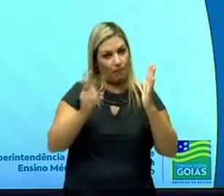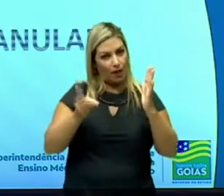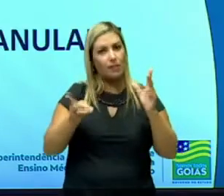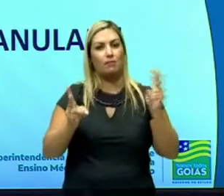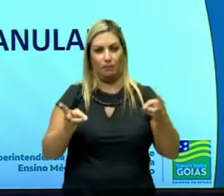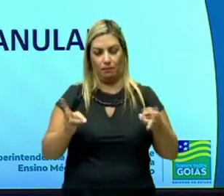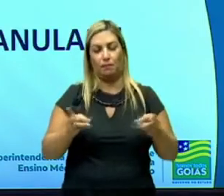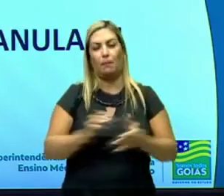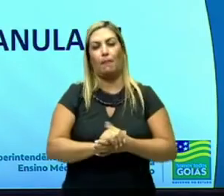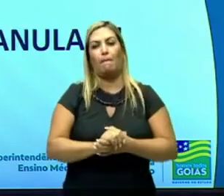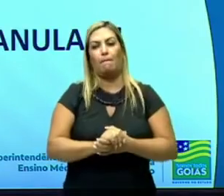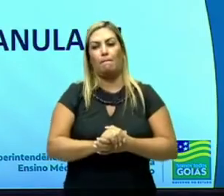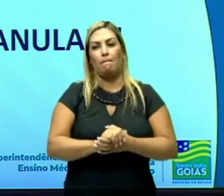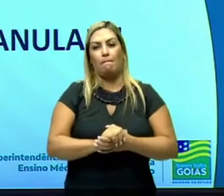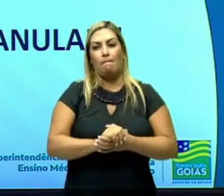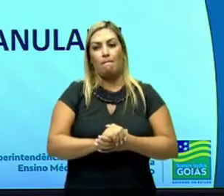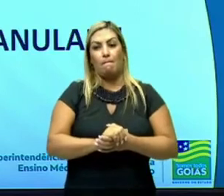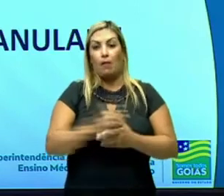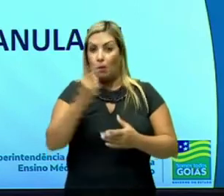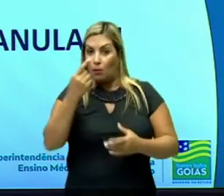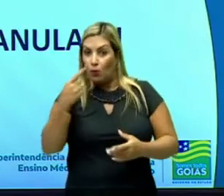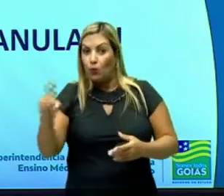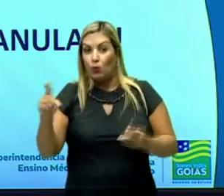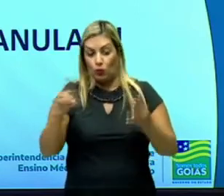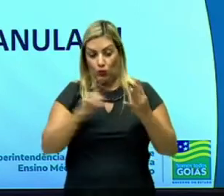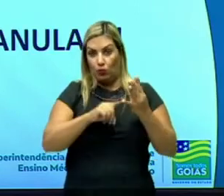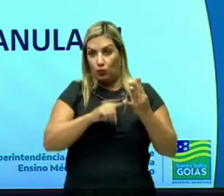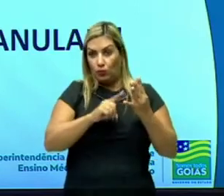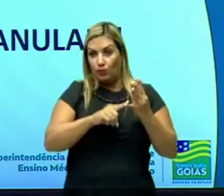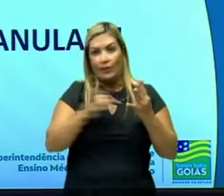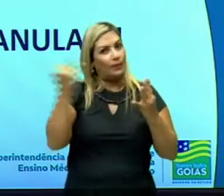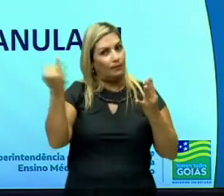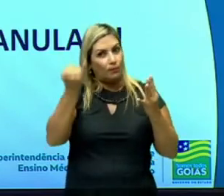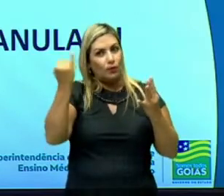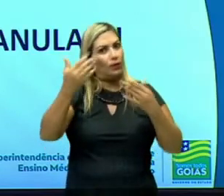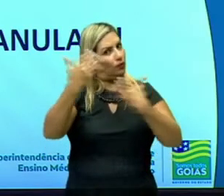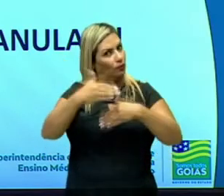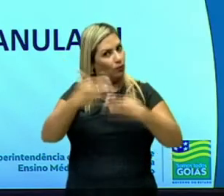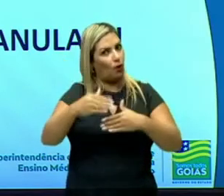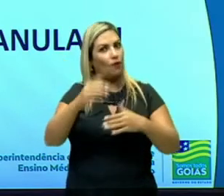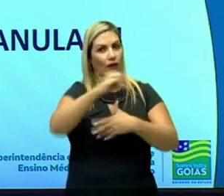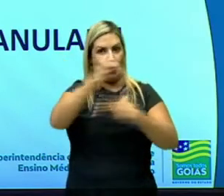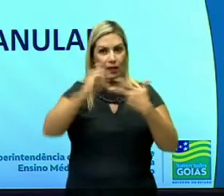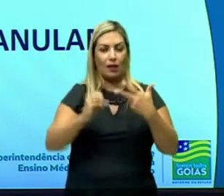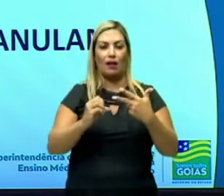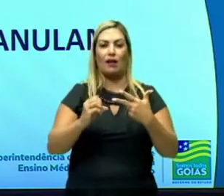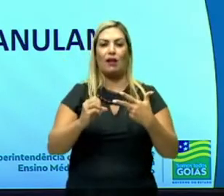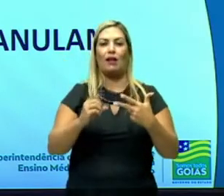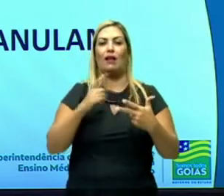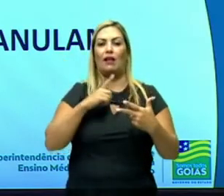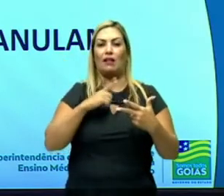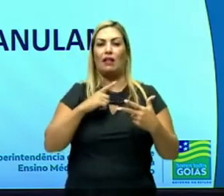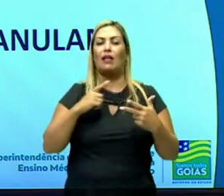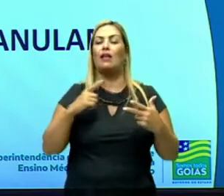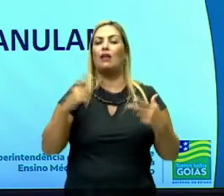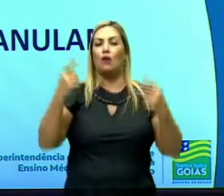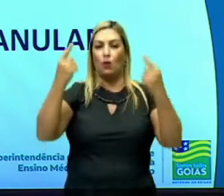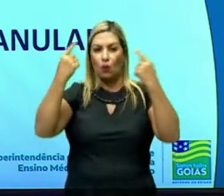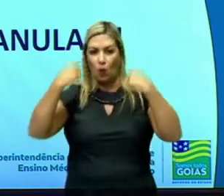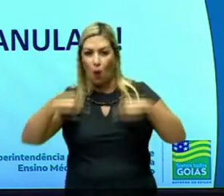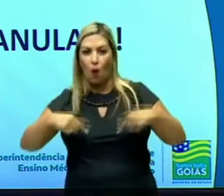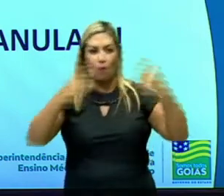reação. E por último, e ponto fundamental para a prova de vocês do Enem é, agem corpos